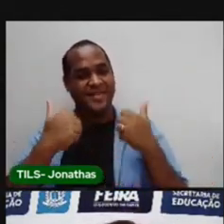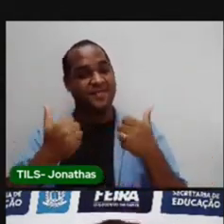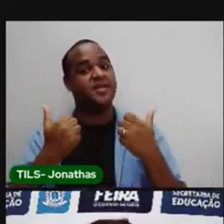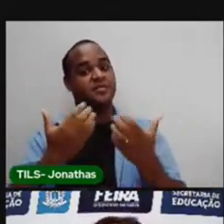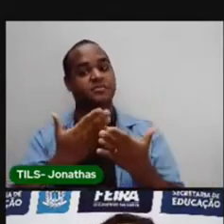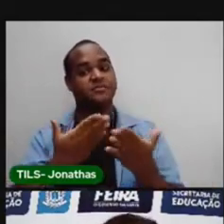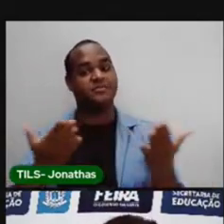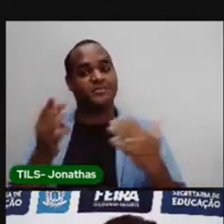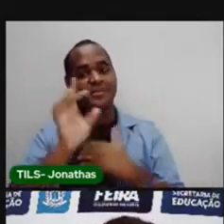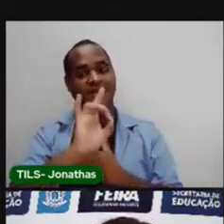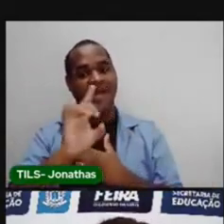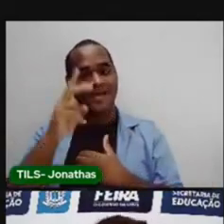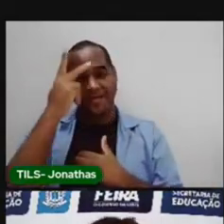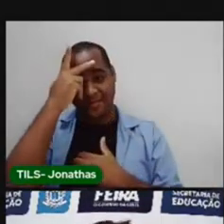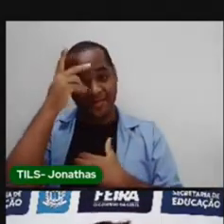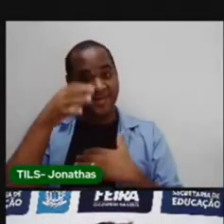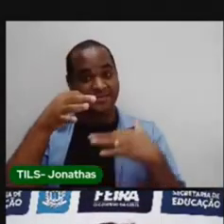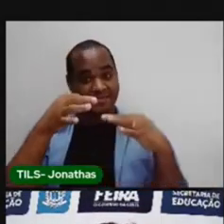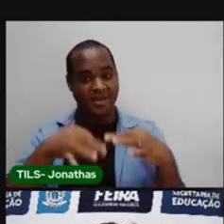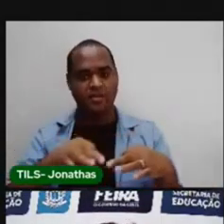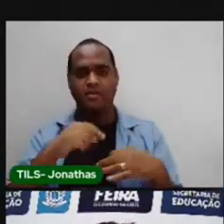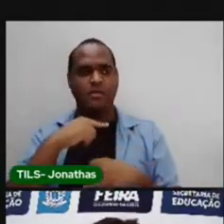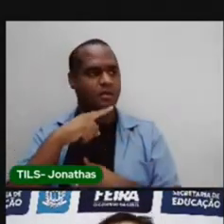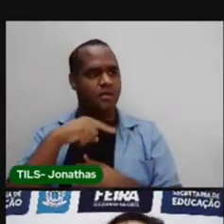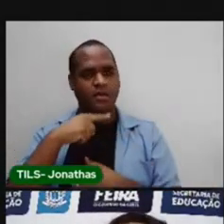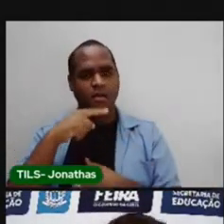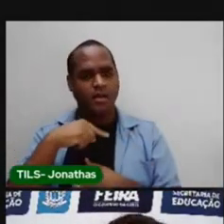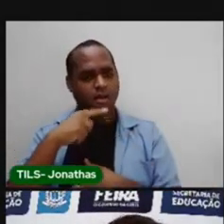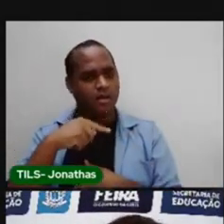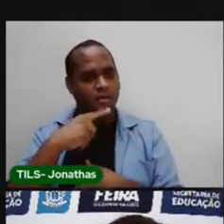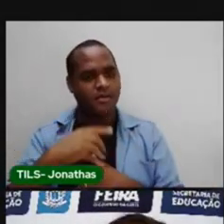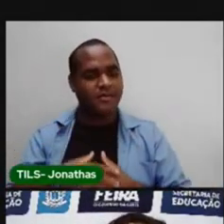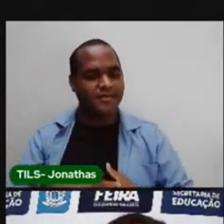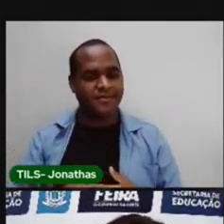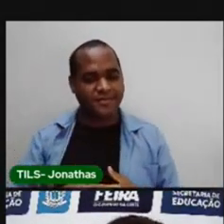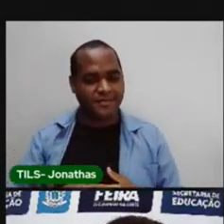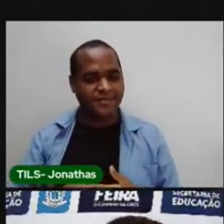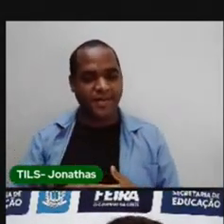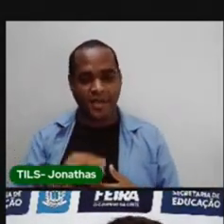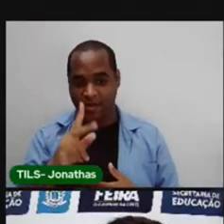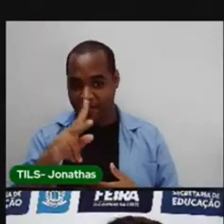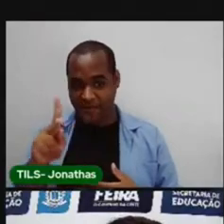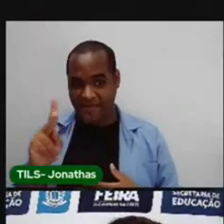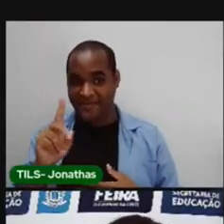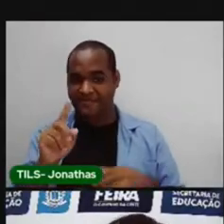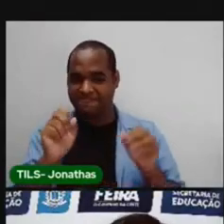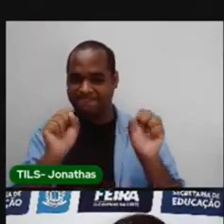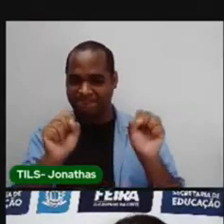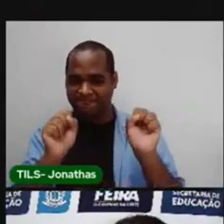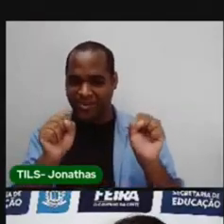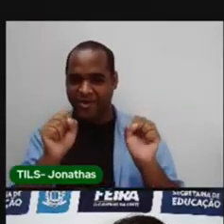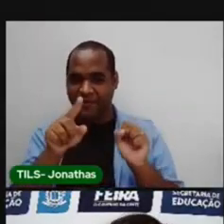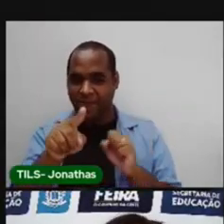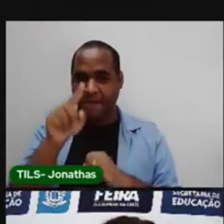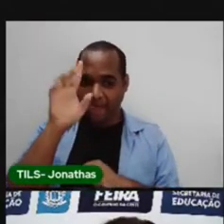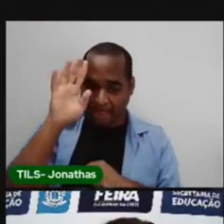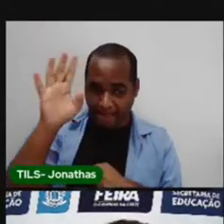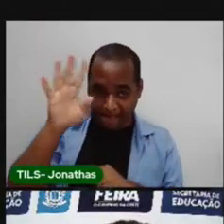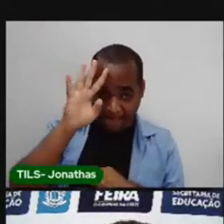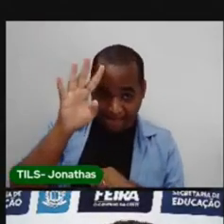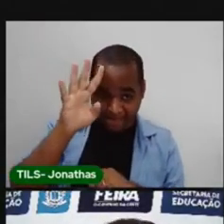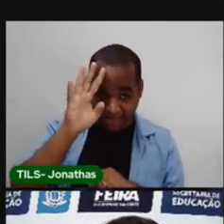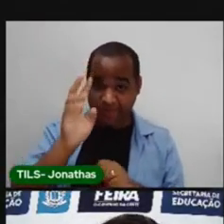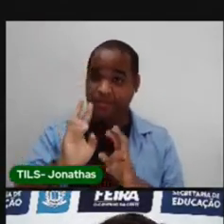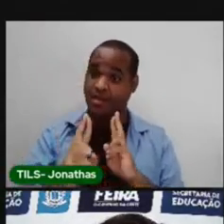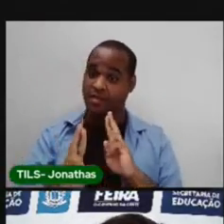pra quem não acertou, ficou na dúvida, a Pró vai deixar você colocar as suas